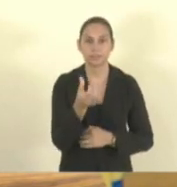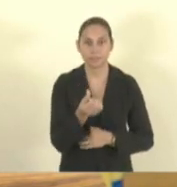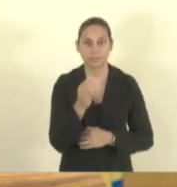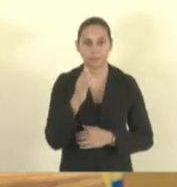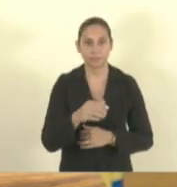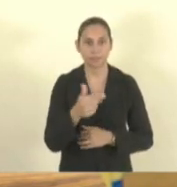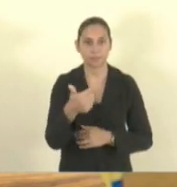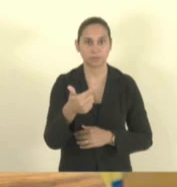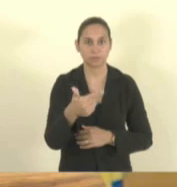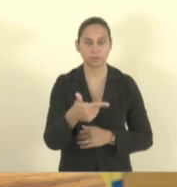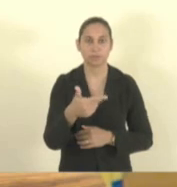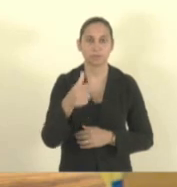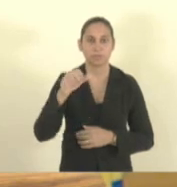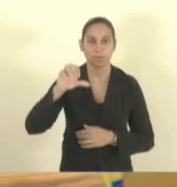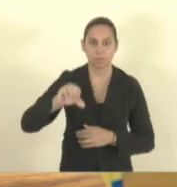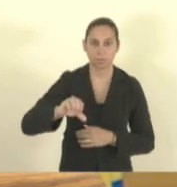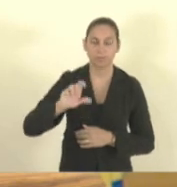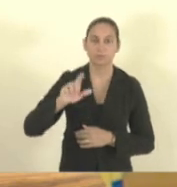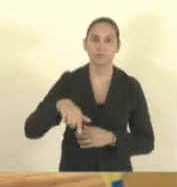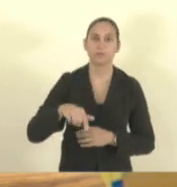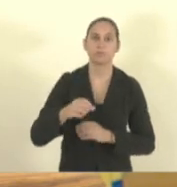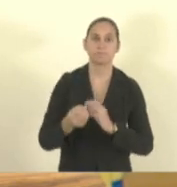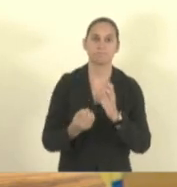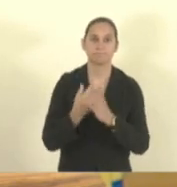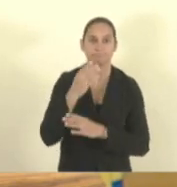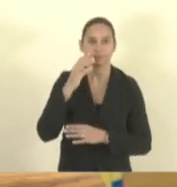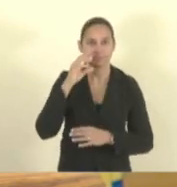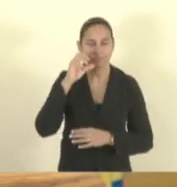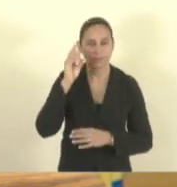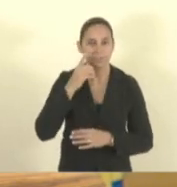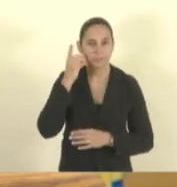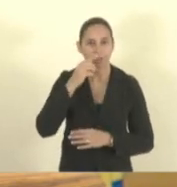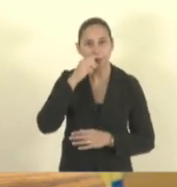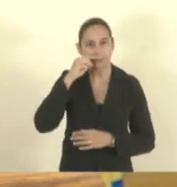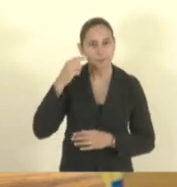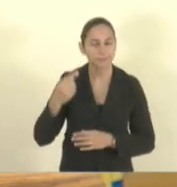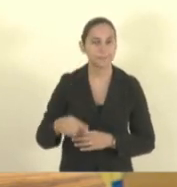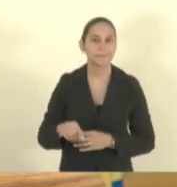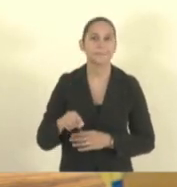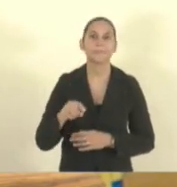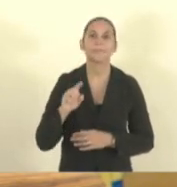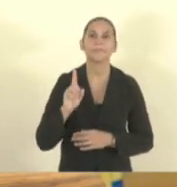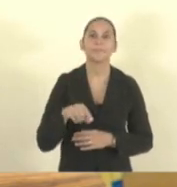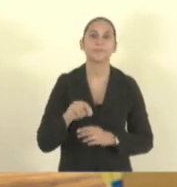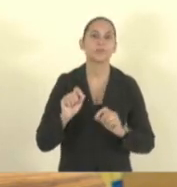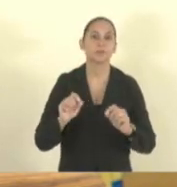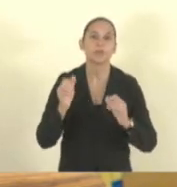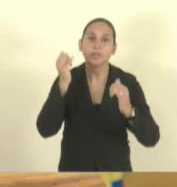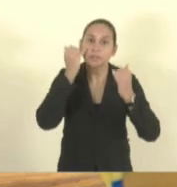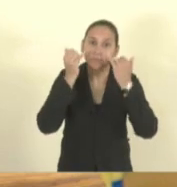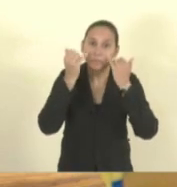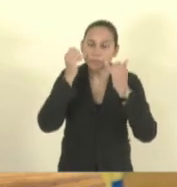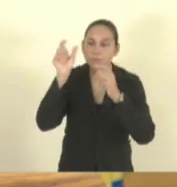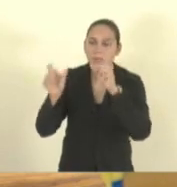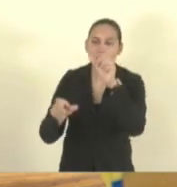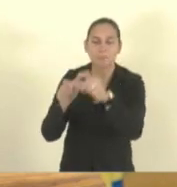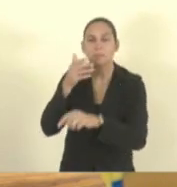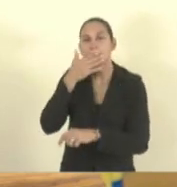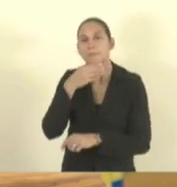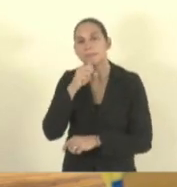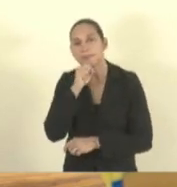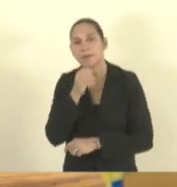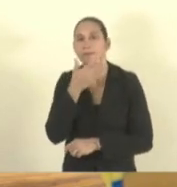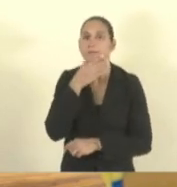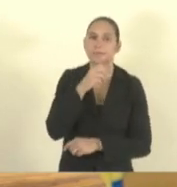2019, de autoria do deputado Capitão Assunção, dispõe sobre a obrigatoriedade de notificações aos pais ou responsáveis